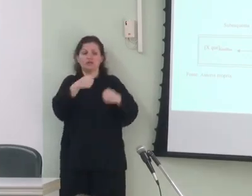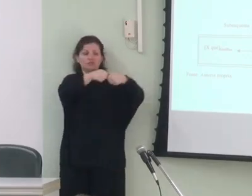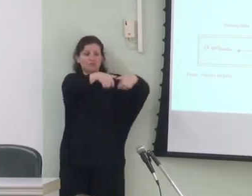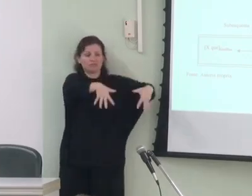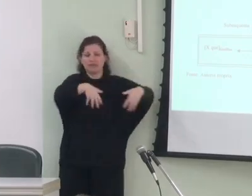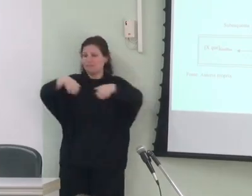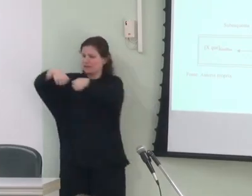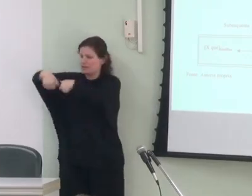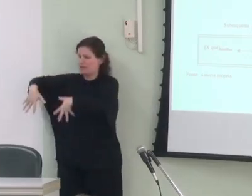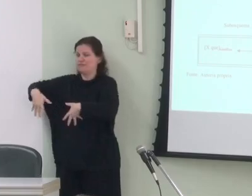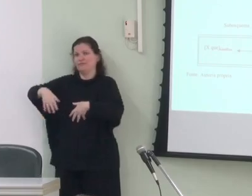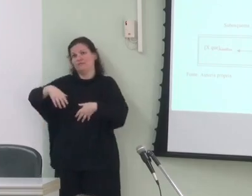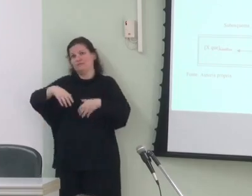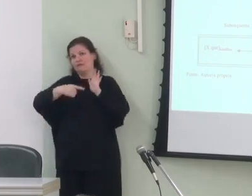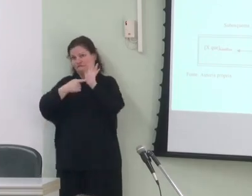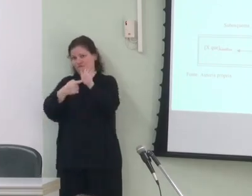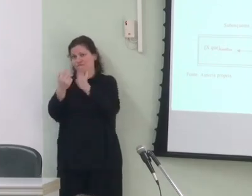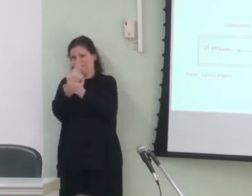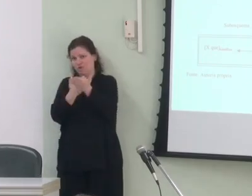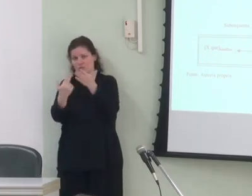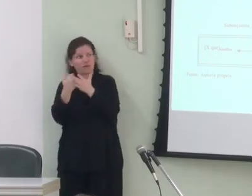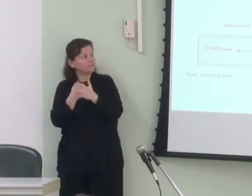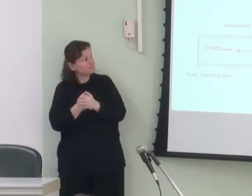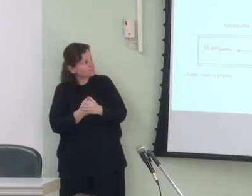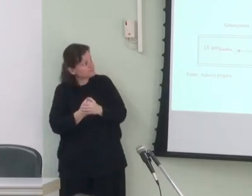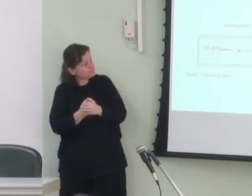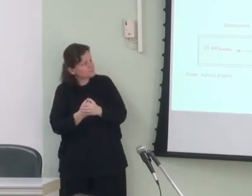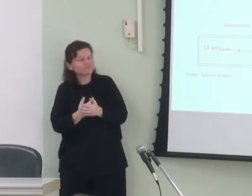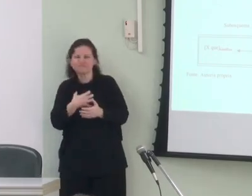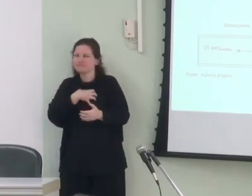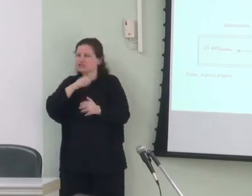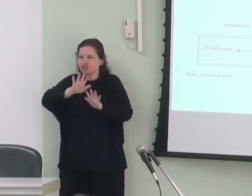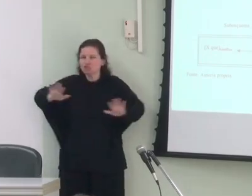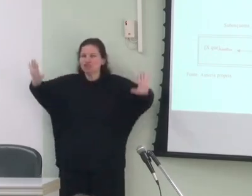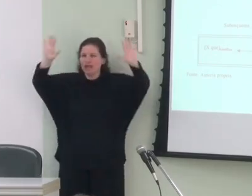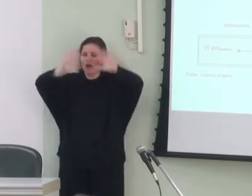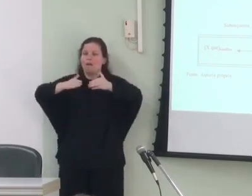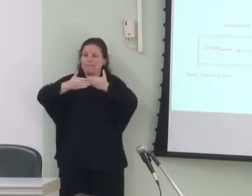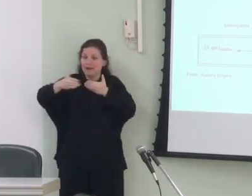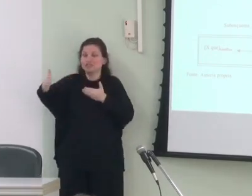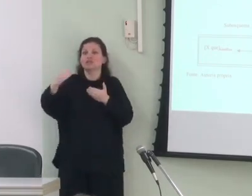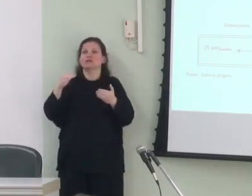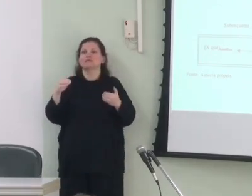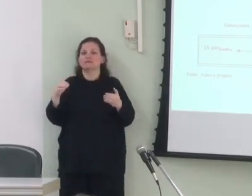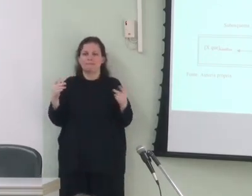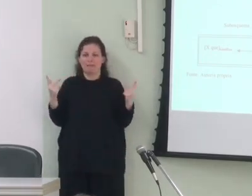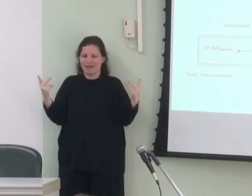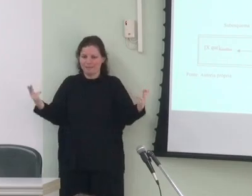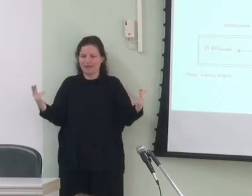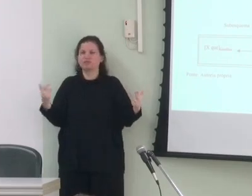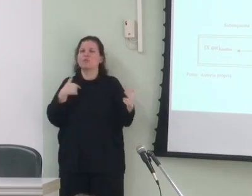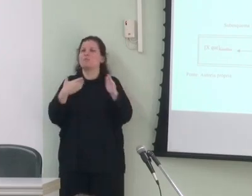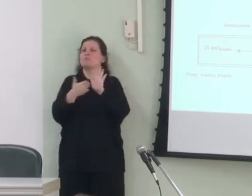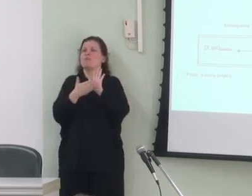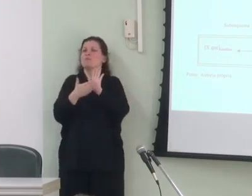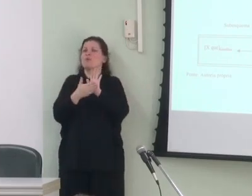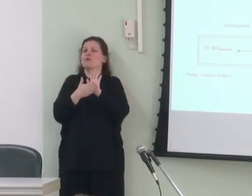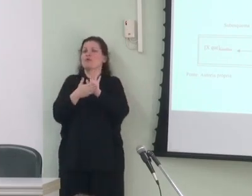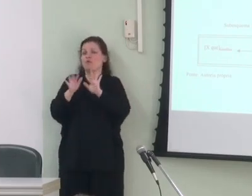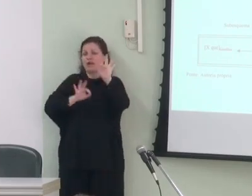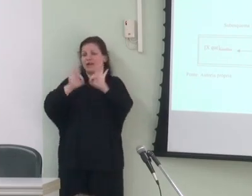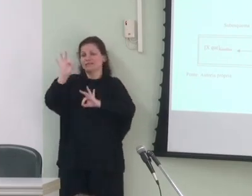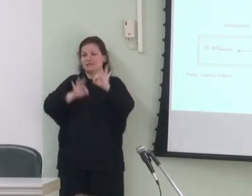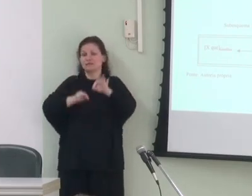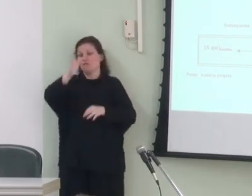conforme a figura projetada de forma mais geral a partir desses pareamentos propõe por hora a organização